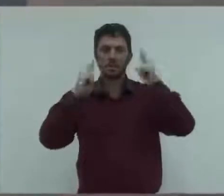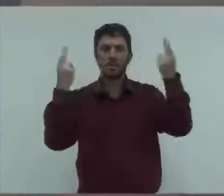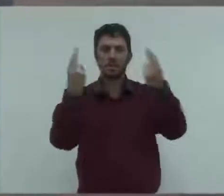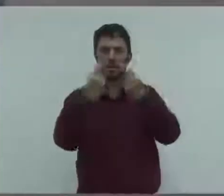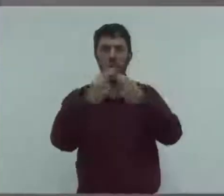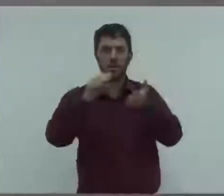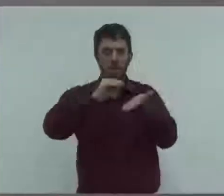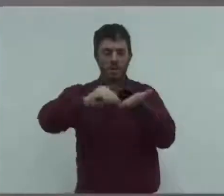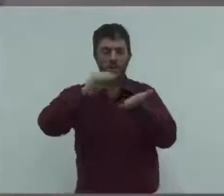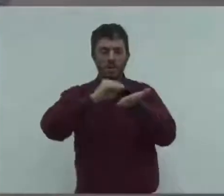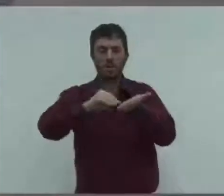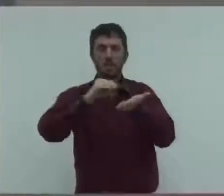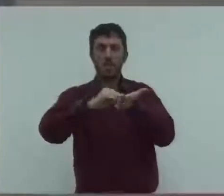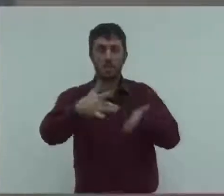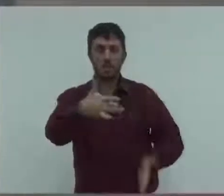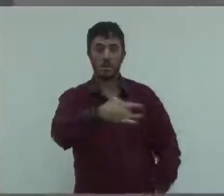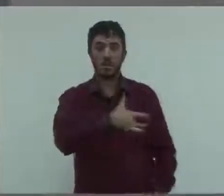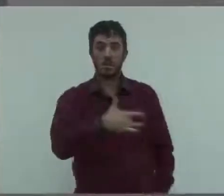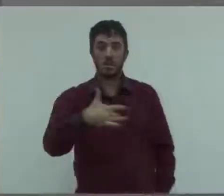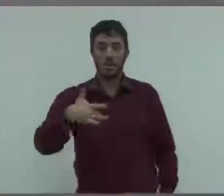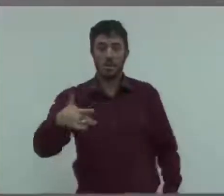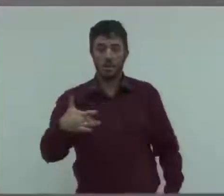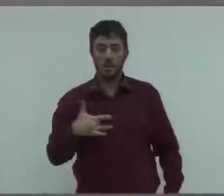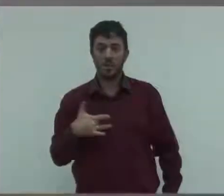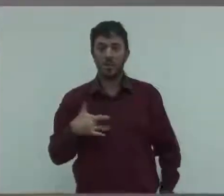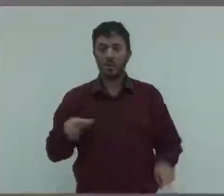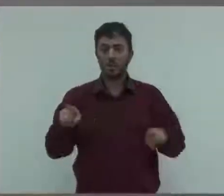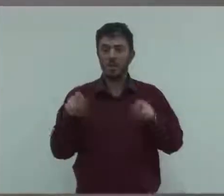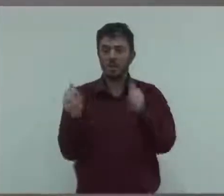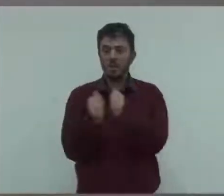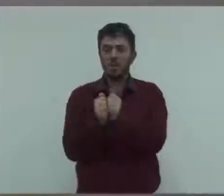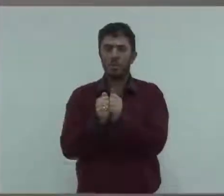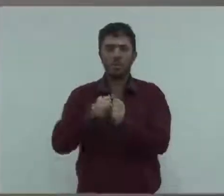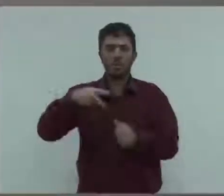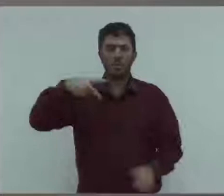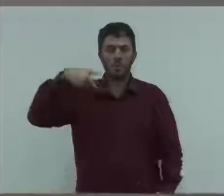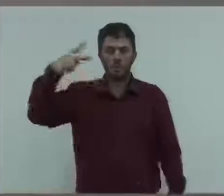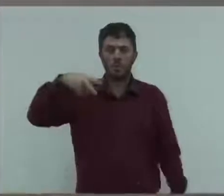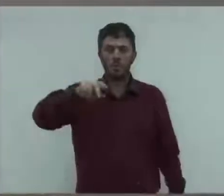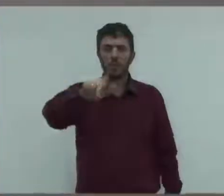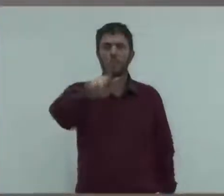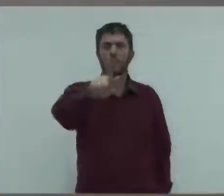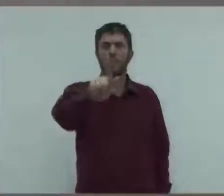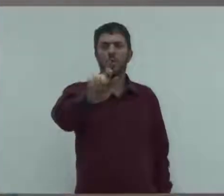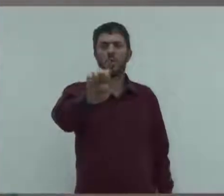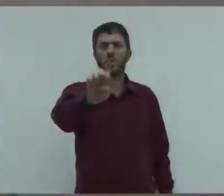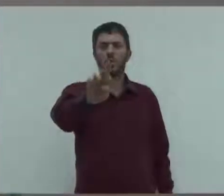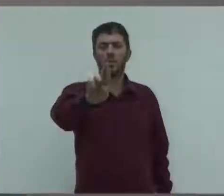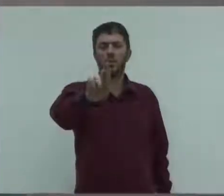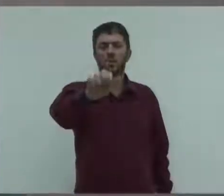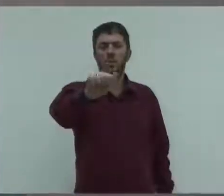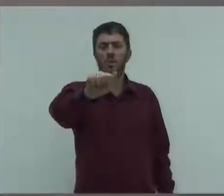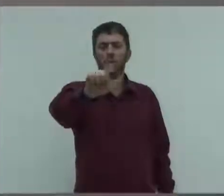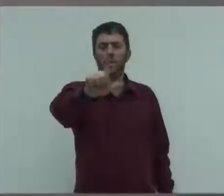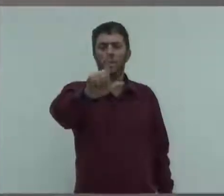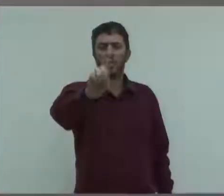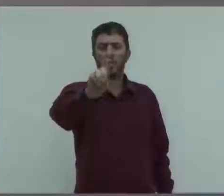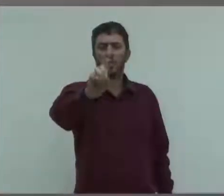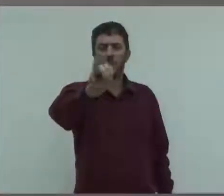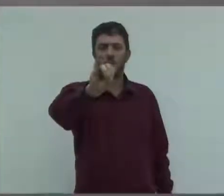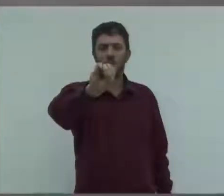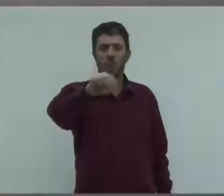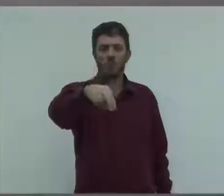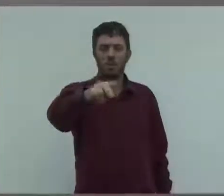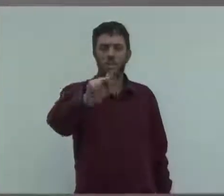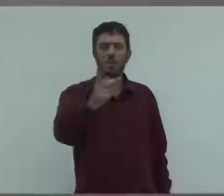esteve também o vereador, o Geraldinho Canguçu. Nós, não só em Vinhedo, né, vereador? Fomos no Brasil